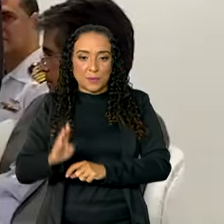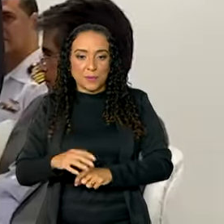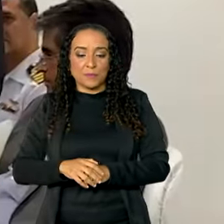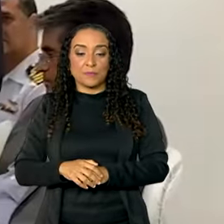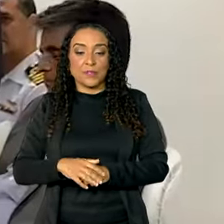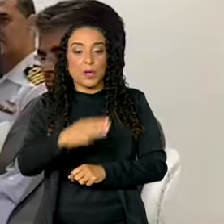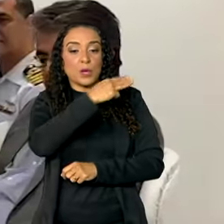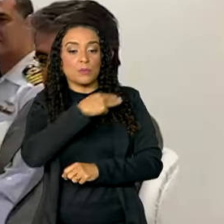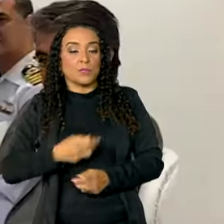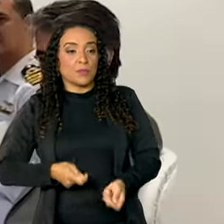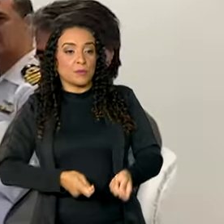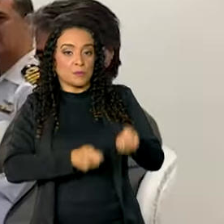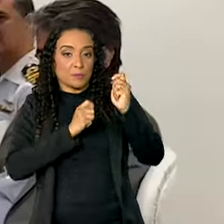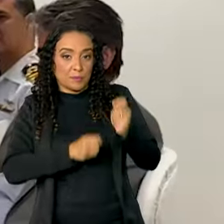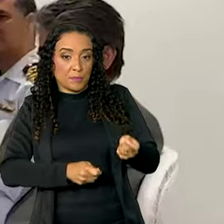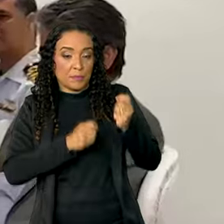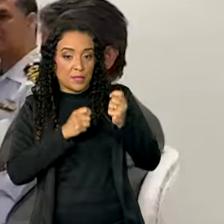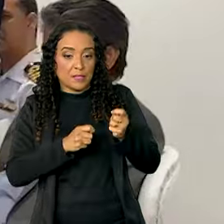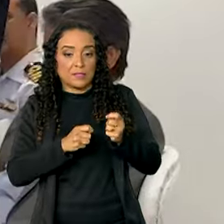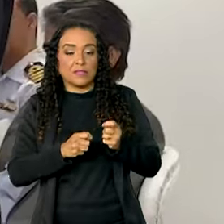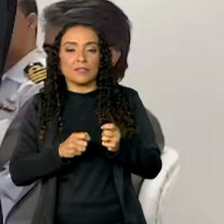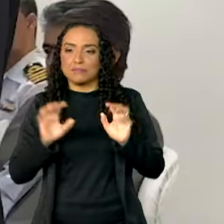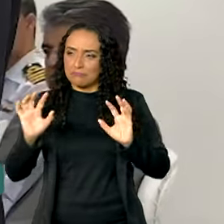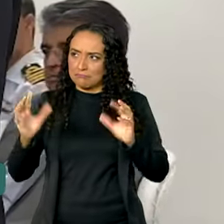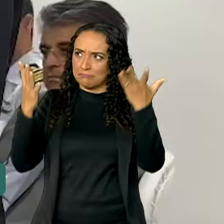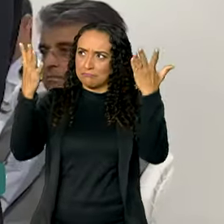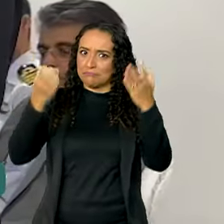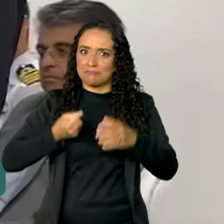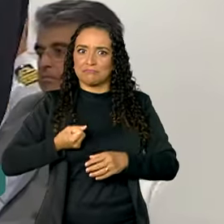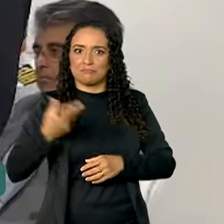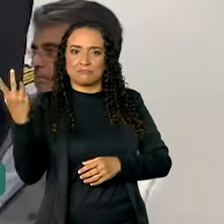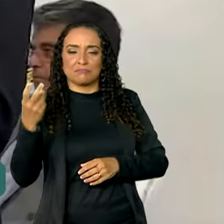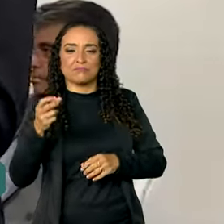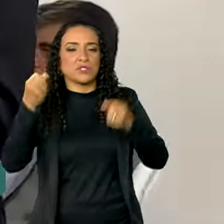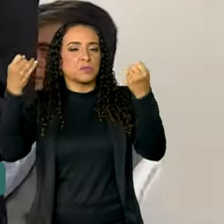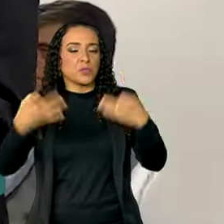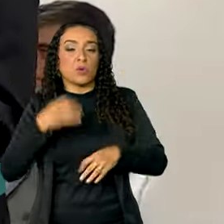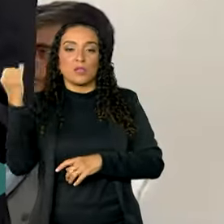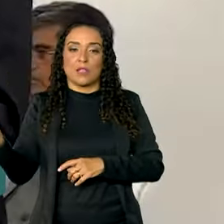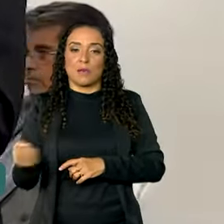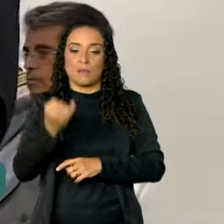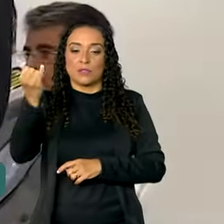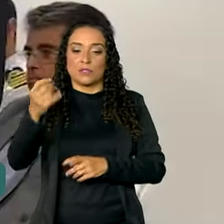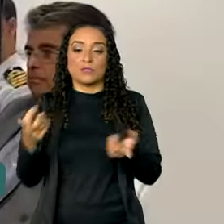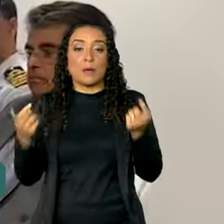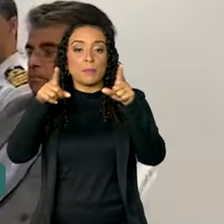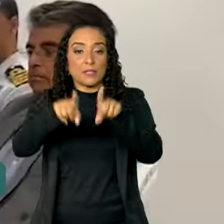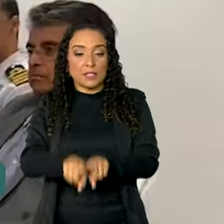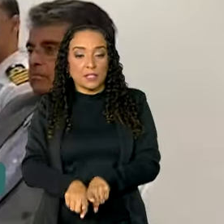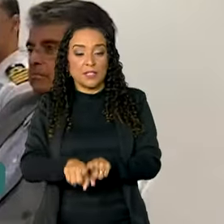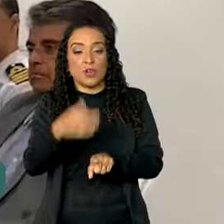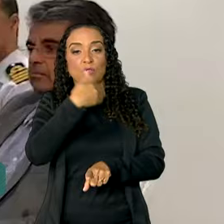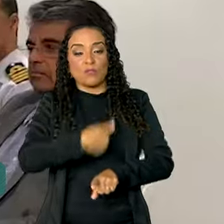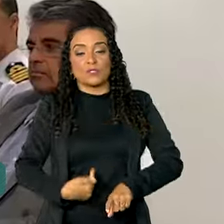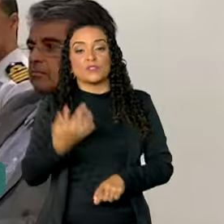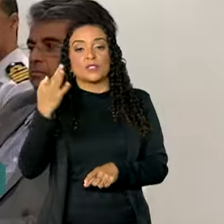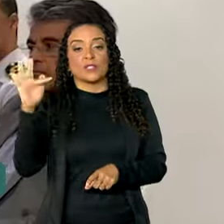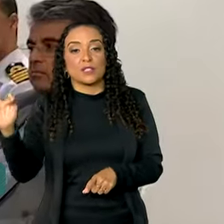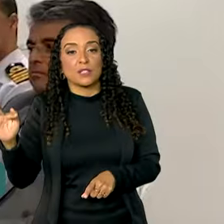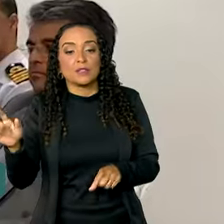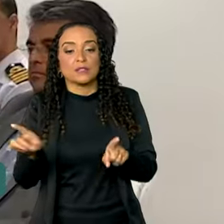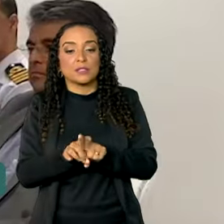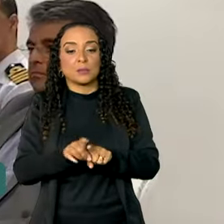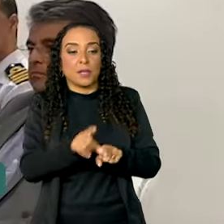ministro da Pesca e Aquicultura comemorou os números e falou sobre a importância da parceria entre o governo federal